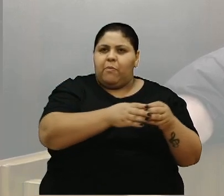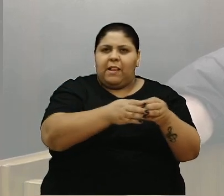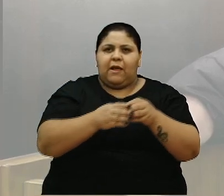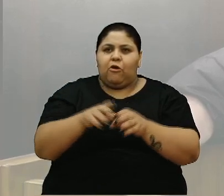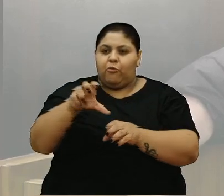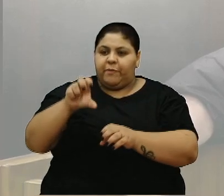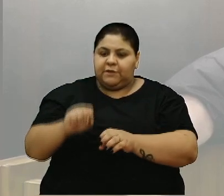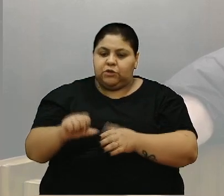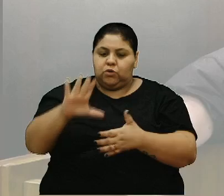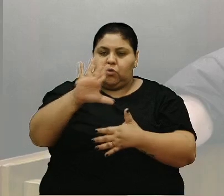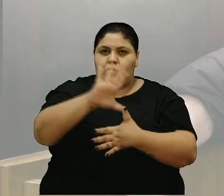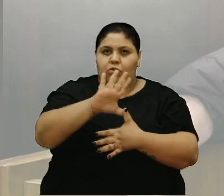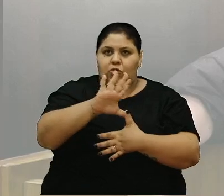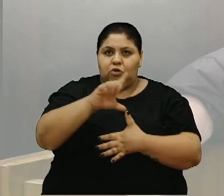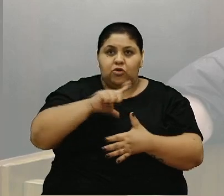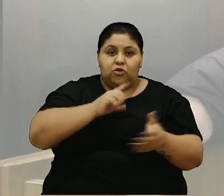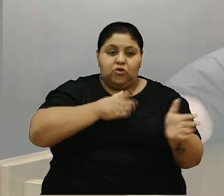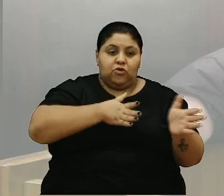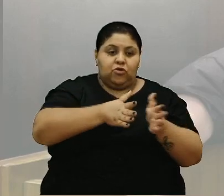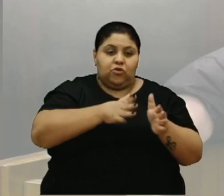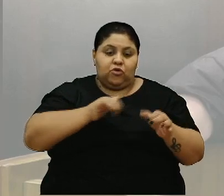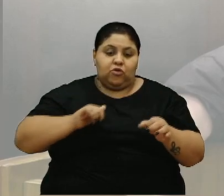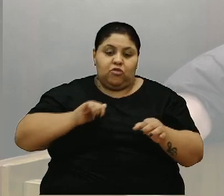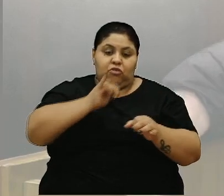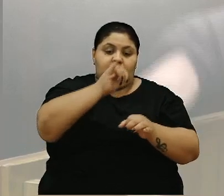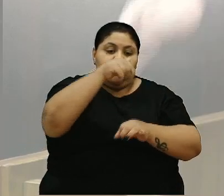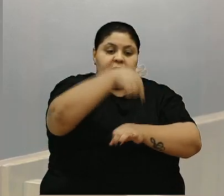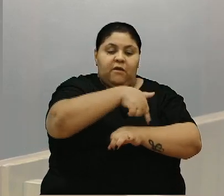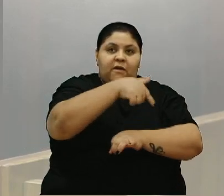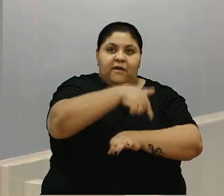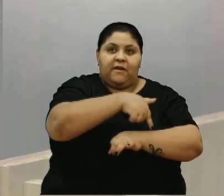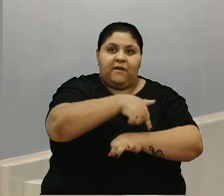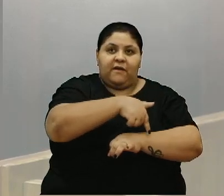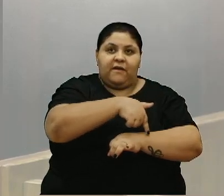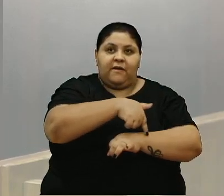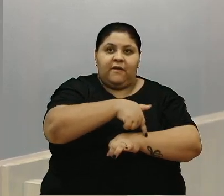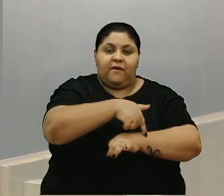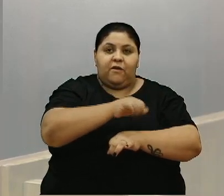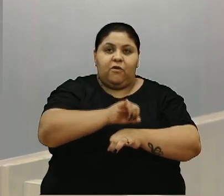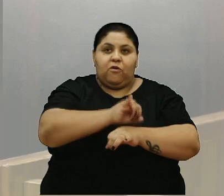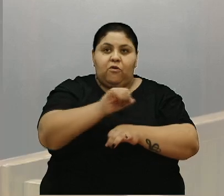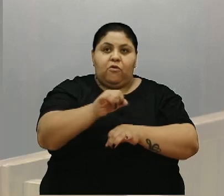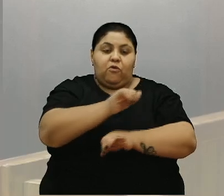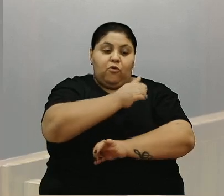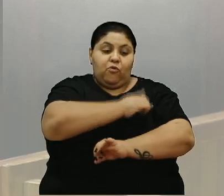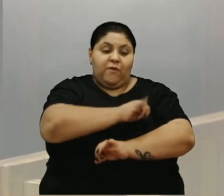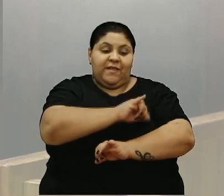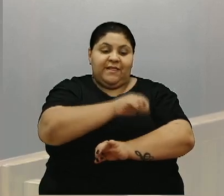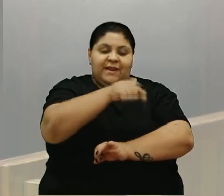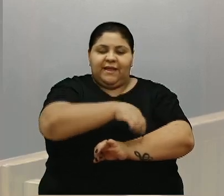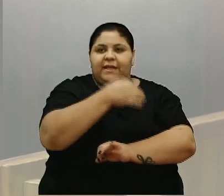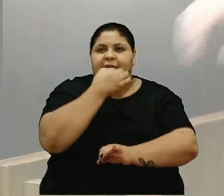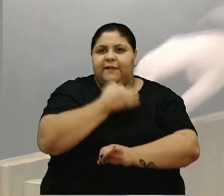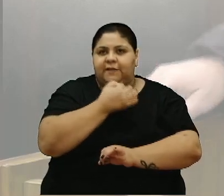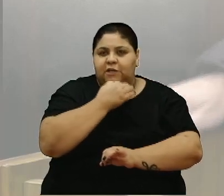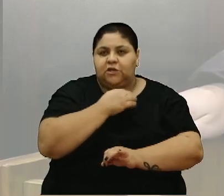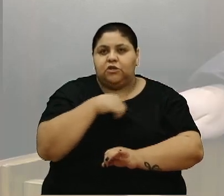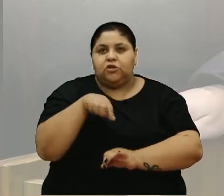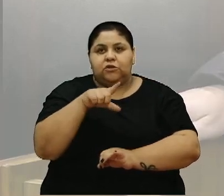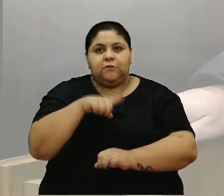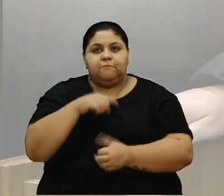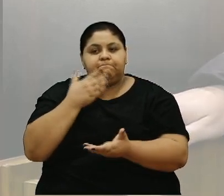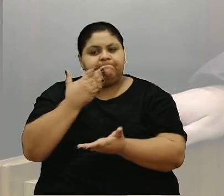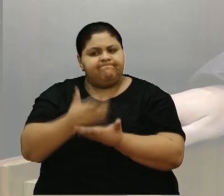naquele período da autorização para que o avião do Delfim descesse aqui e o Inter não tivesse jogado em Caxias, nós teríamos perdido